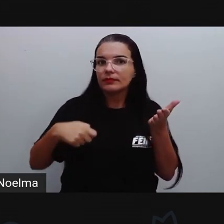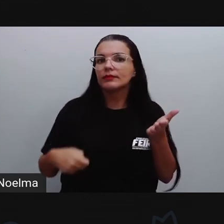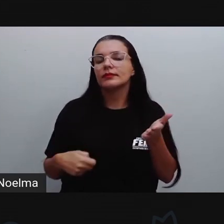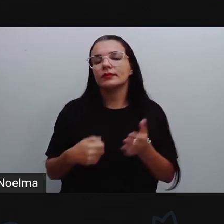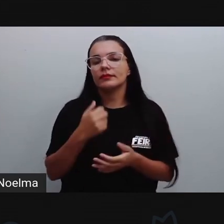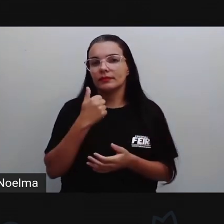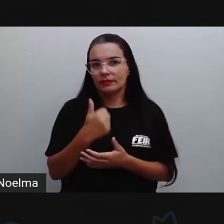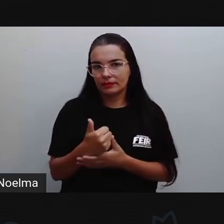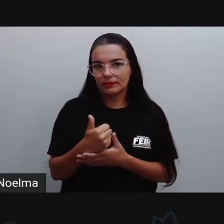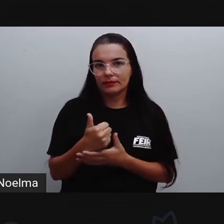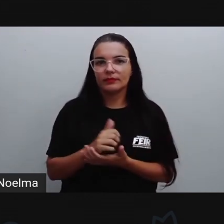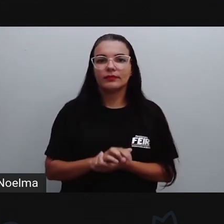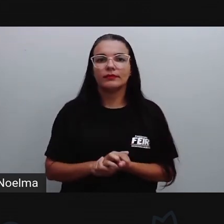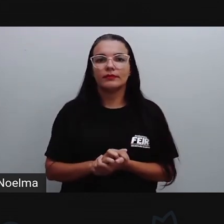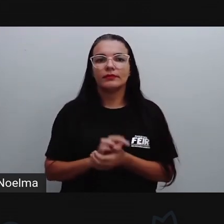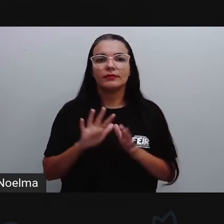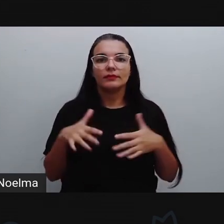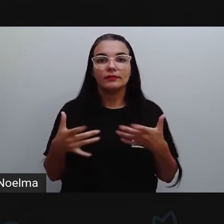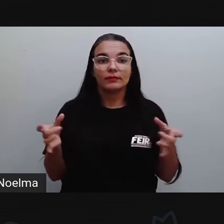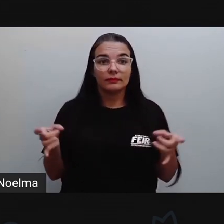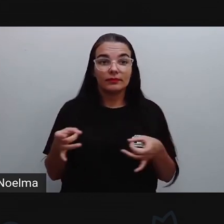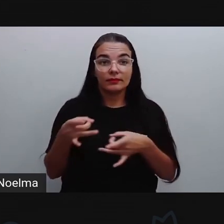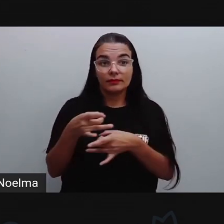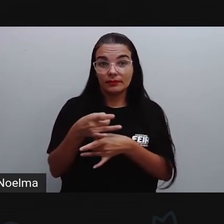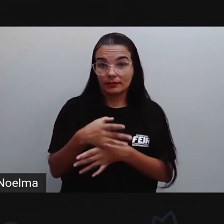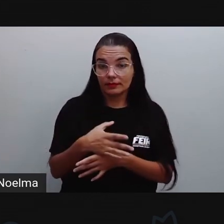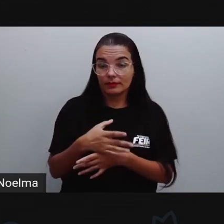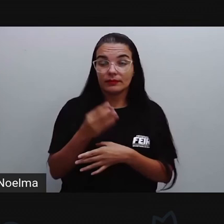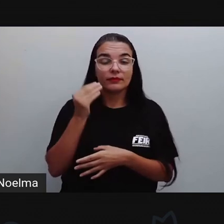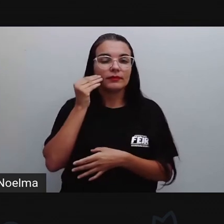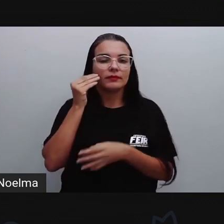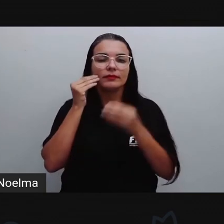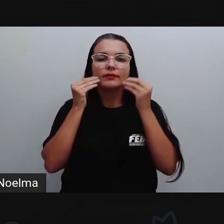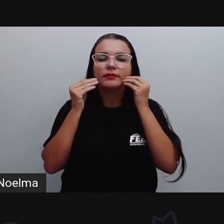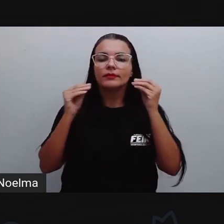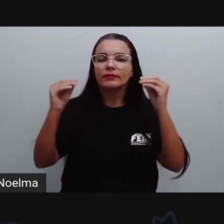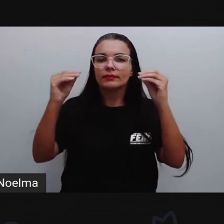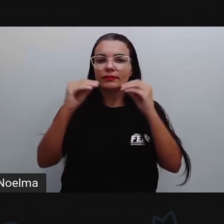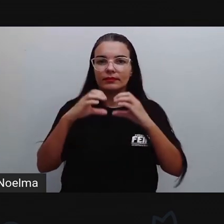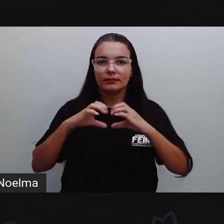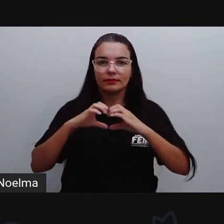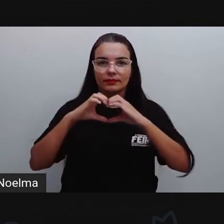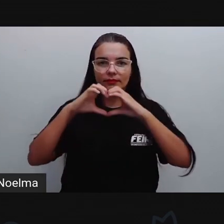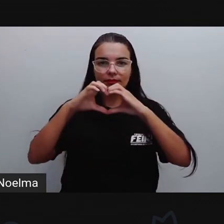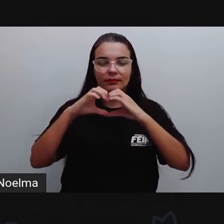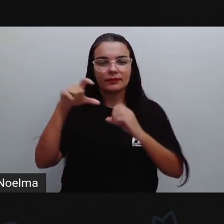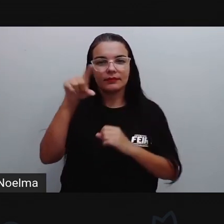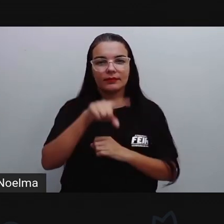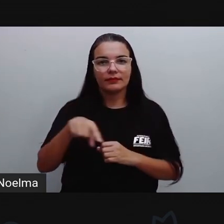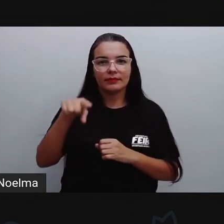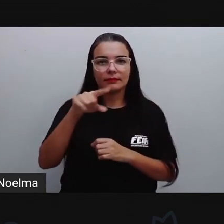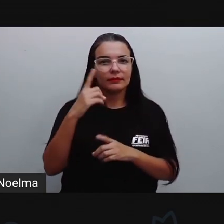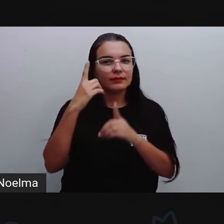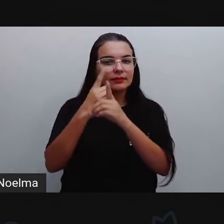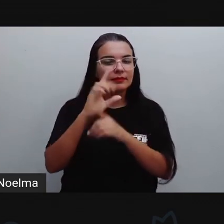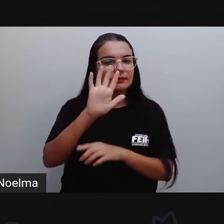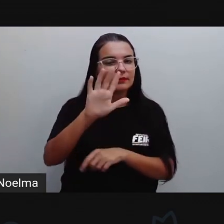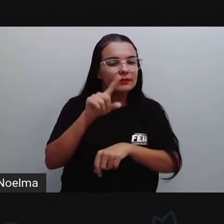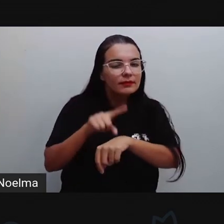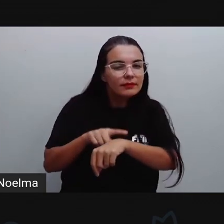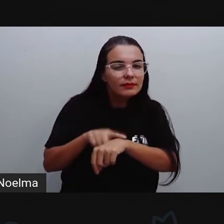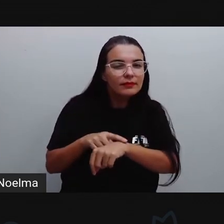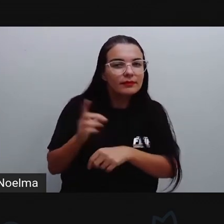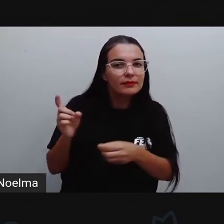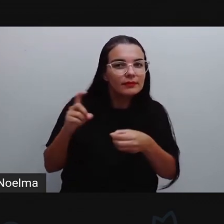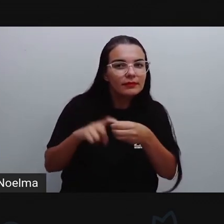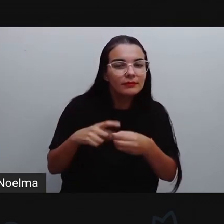carta, certo? Eu vou ficando por aqui. Beijo no coração de cada um de vocês. E a gente se encontra daqui a